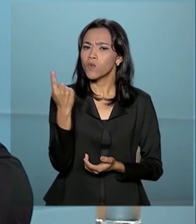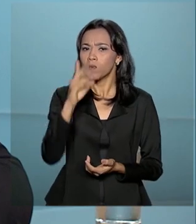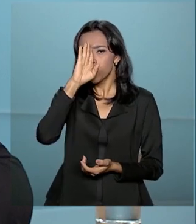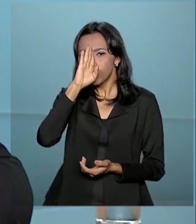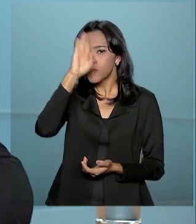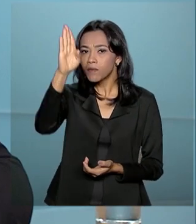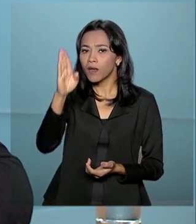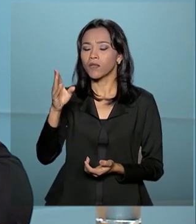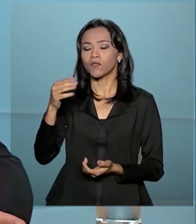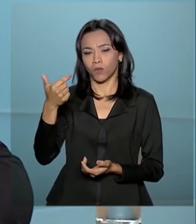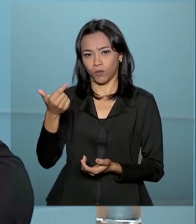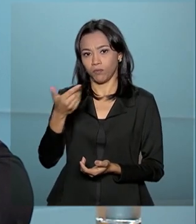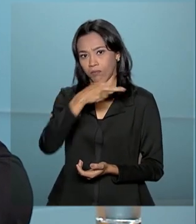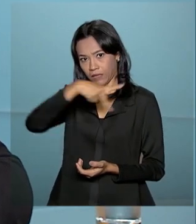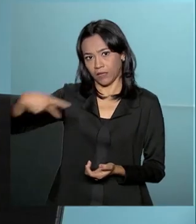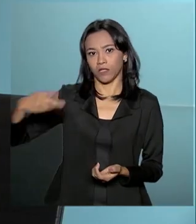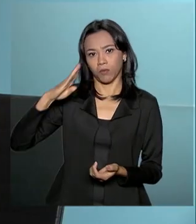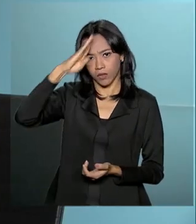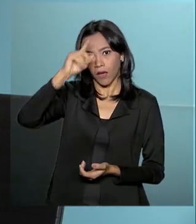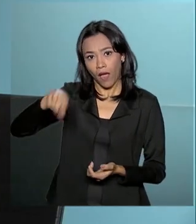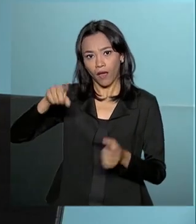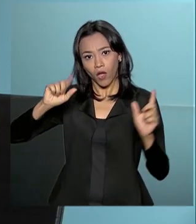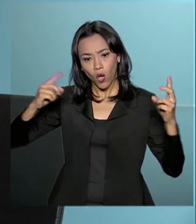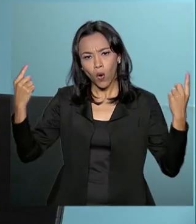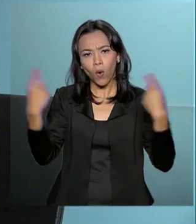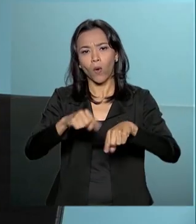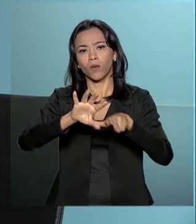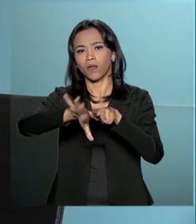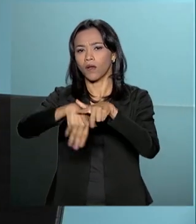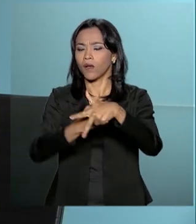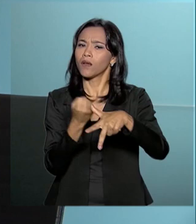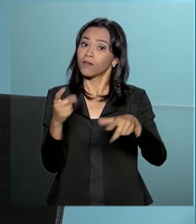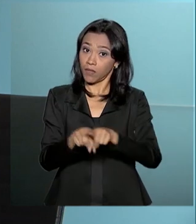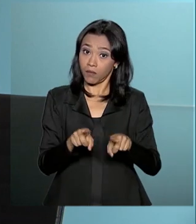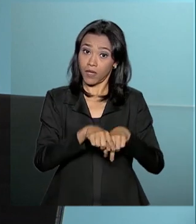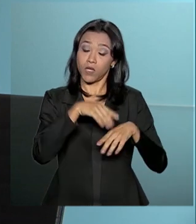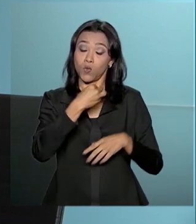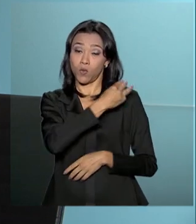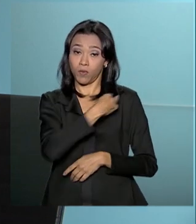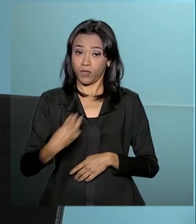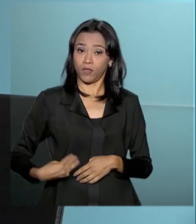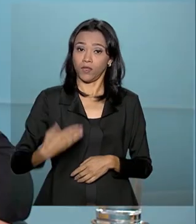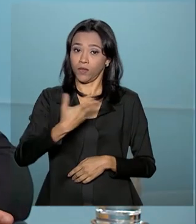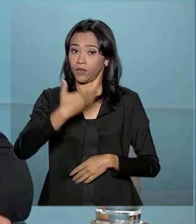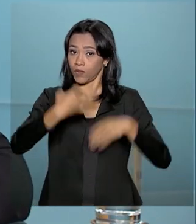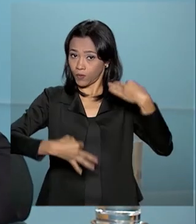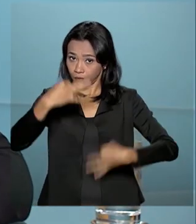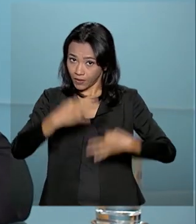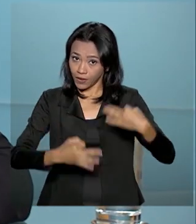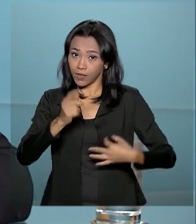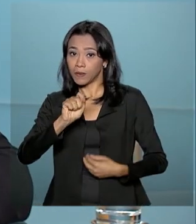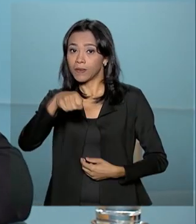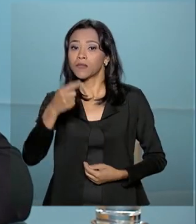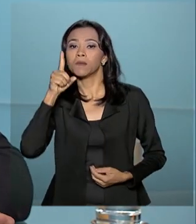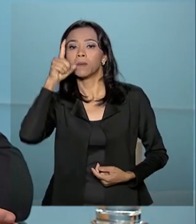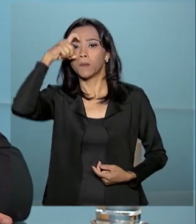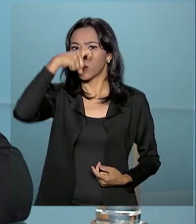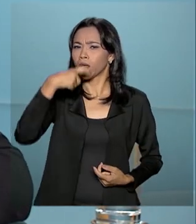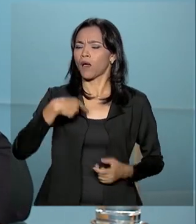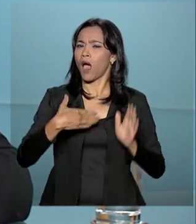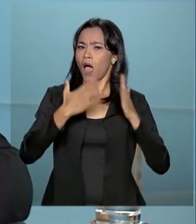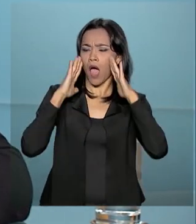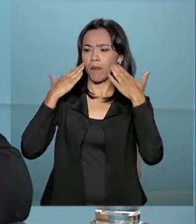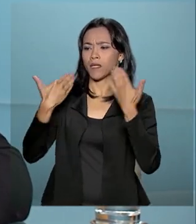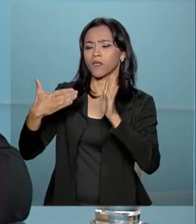presidente Jair Bolsonaro é o combate à corrupção. Inclusive, o ministro da Justiça e Segurança Pública, o Sérgio Moro, apresentou uma